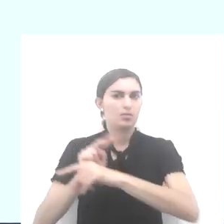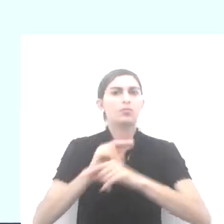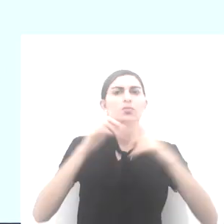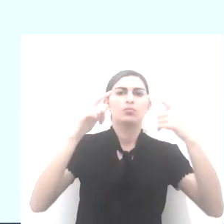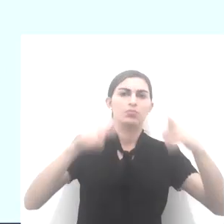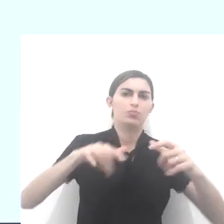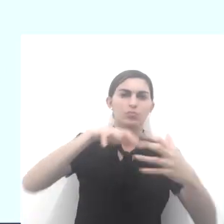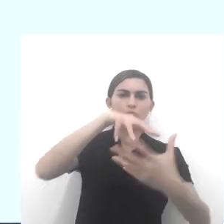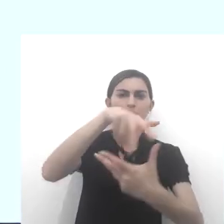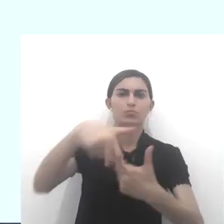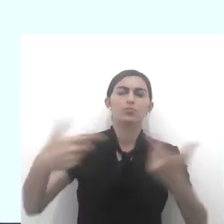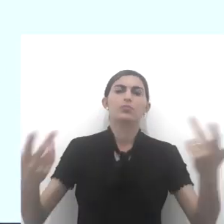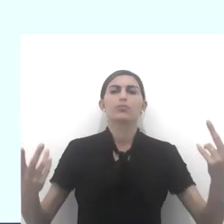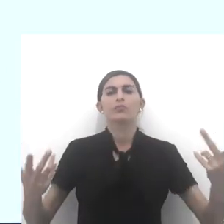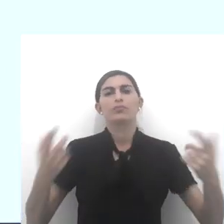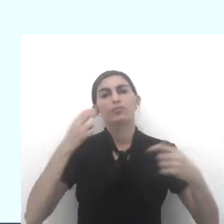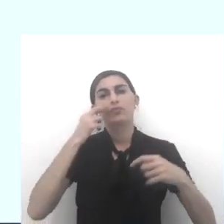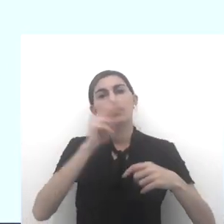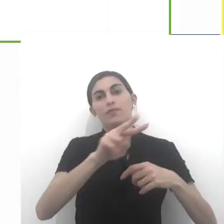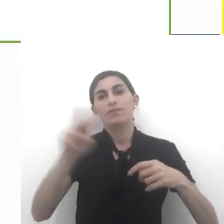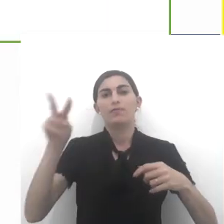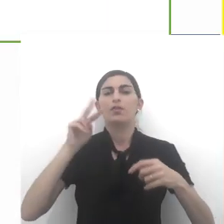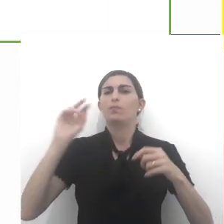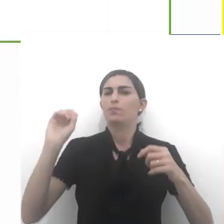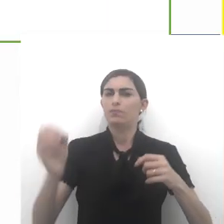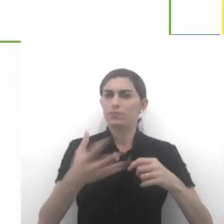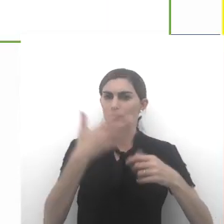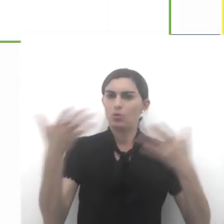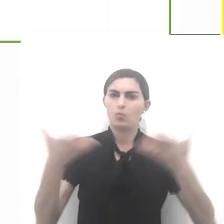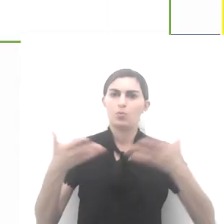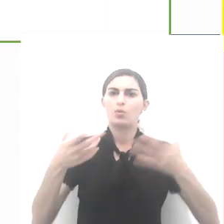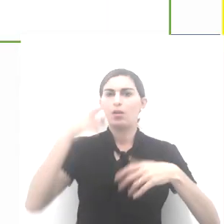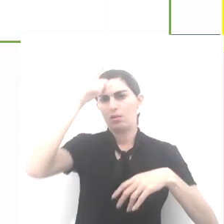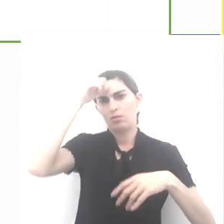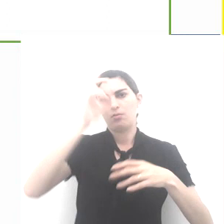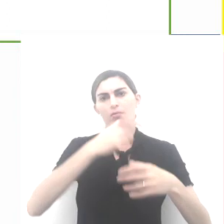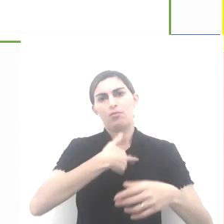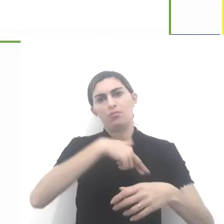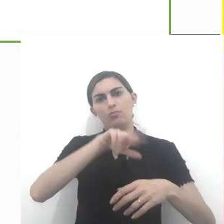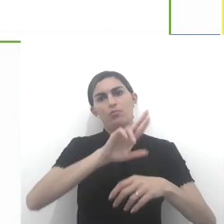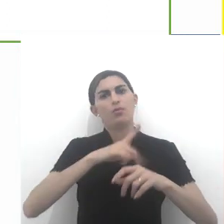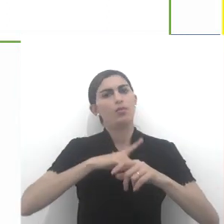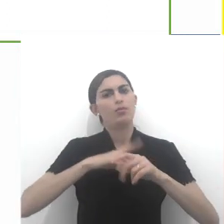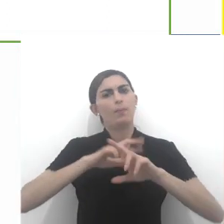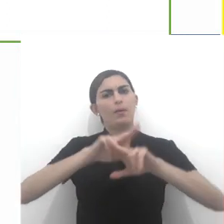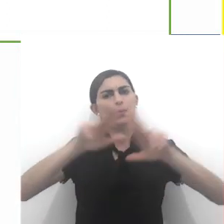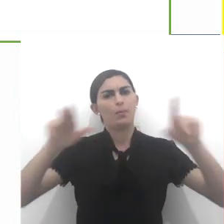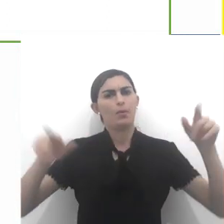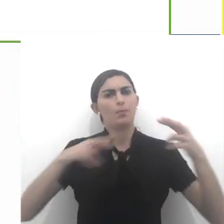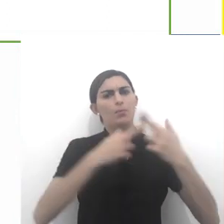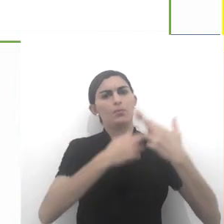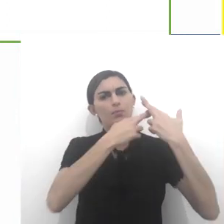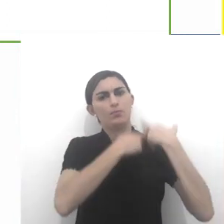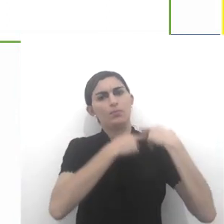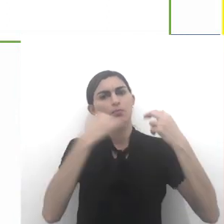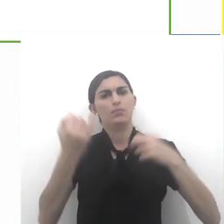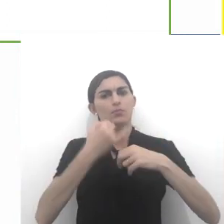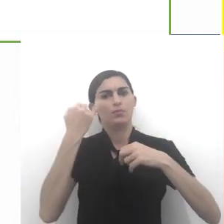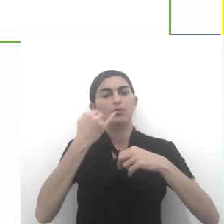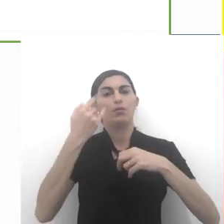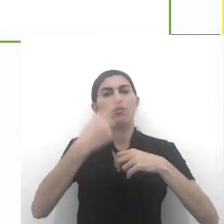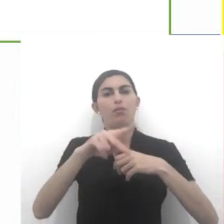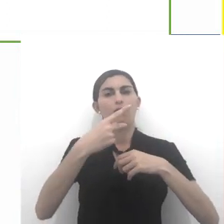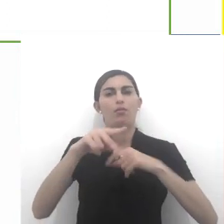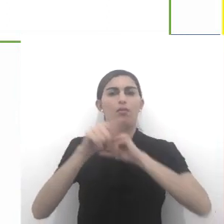do meio ambiente. Vejamos aqui, na atualidade, os líderes religiosos têm muitas funções importantes,